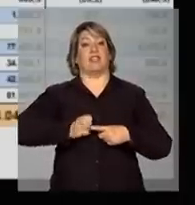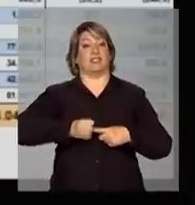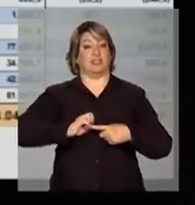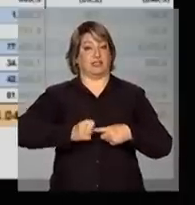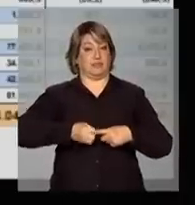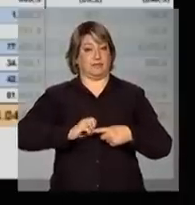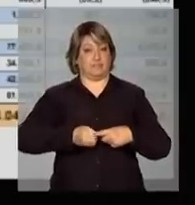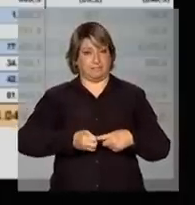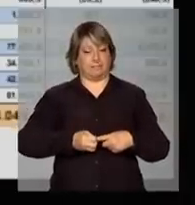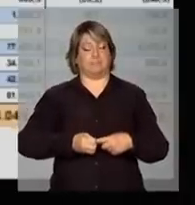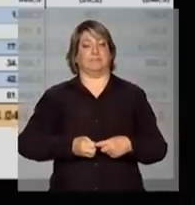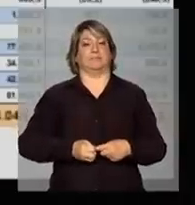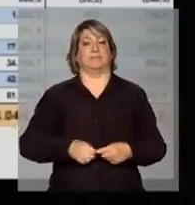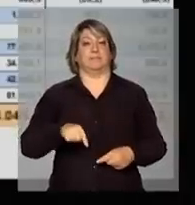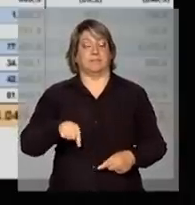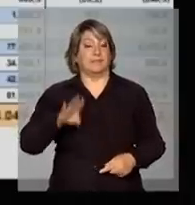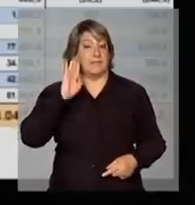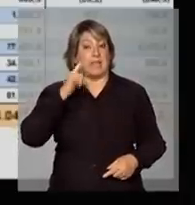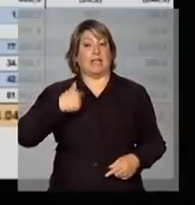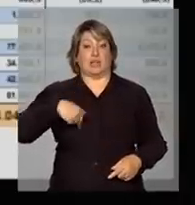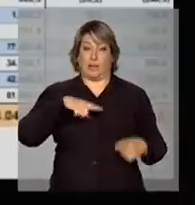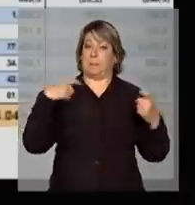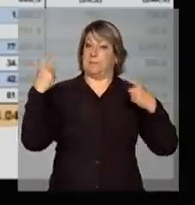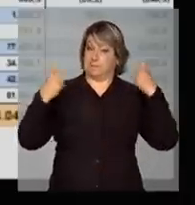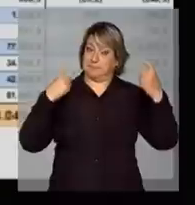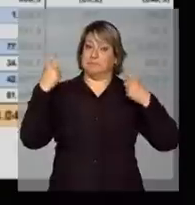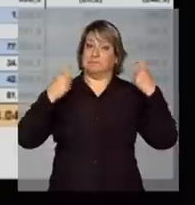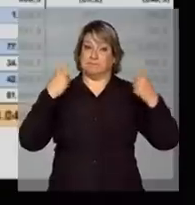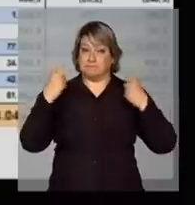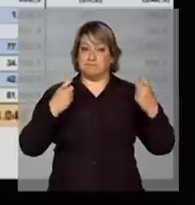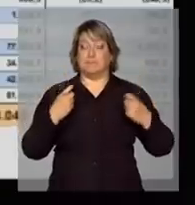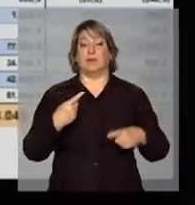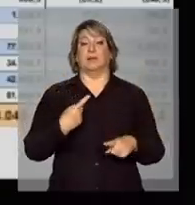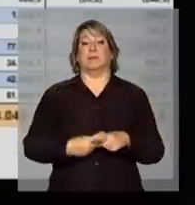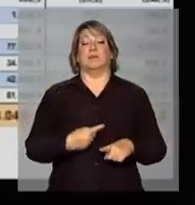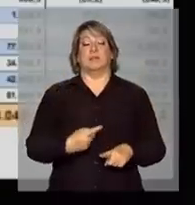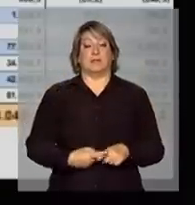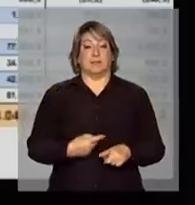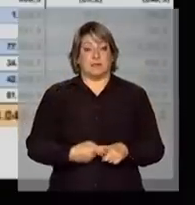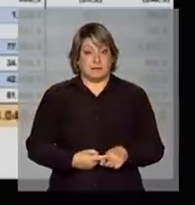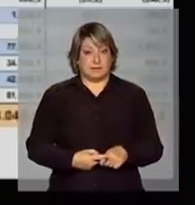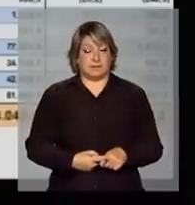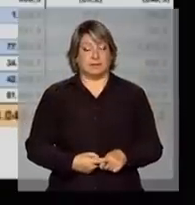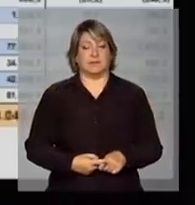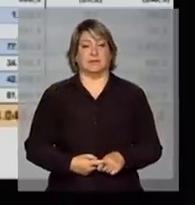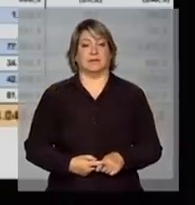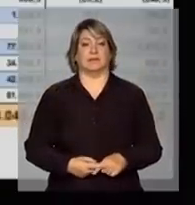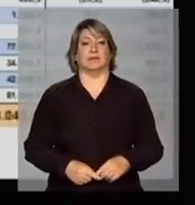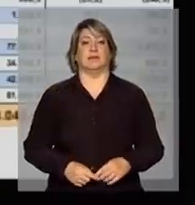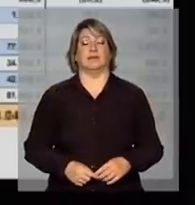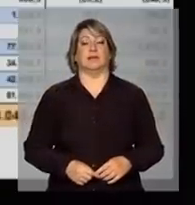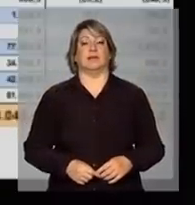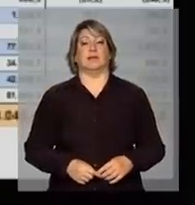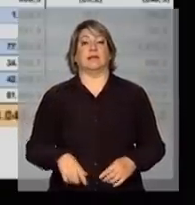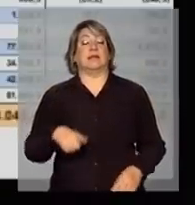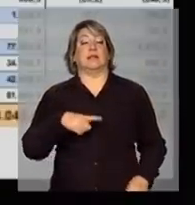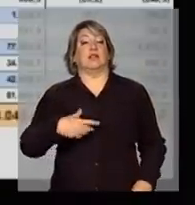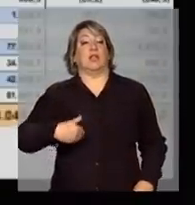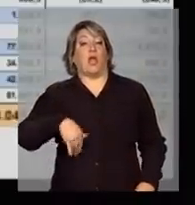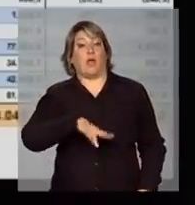Ou seja, o feijão é uma preocupação em função de que nós teremos aí,